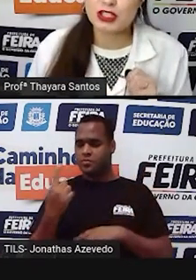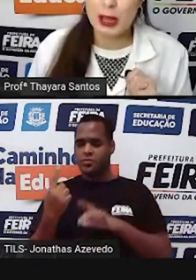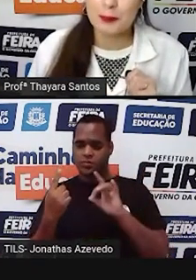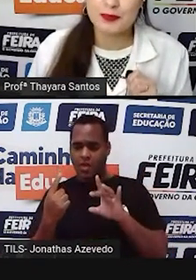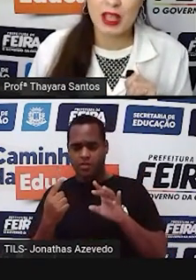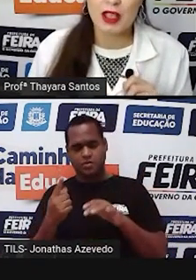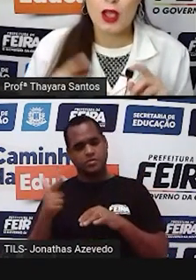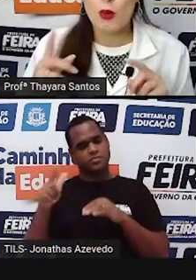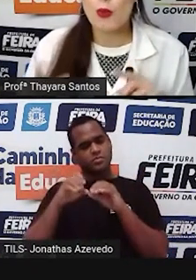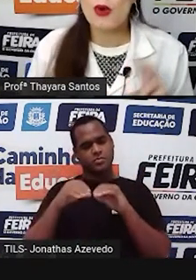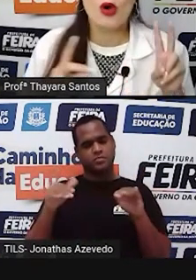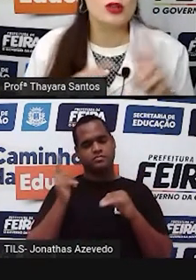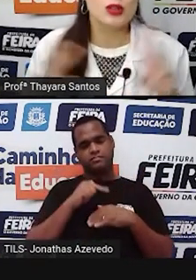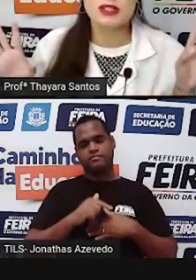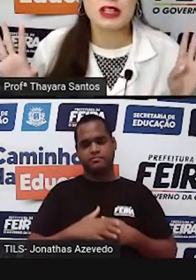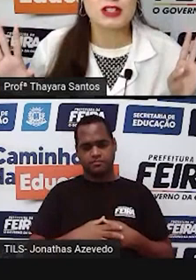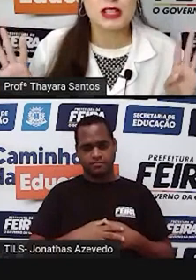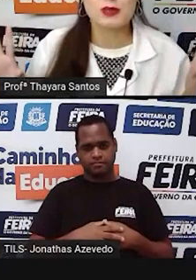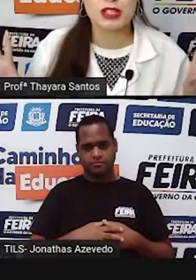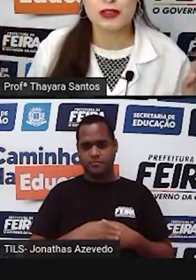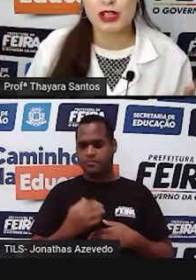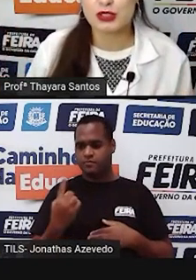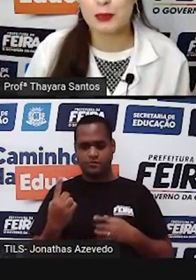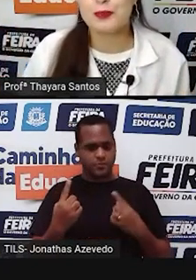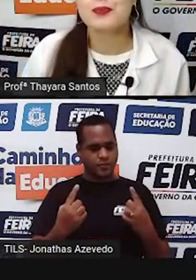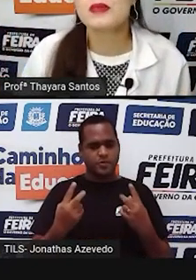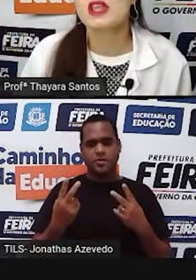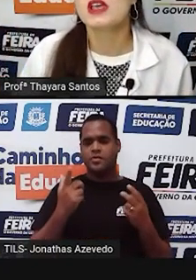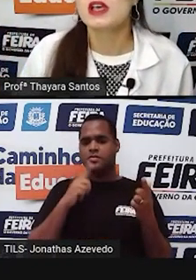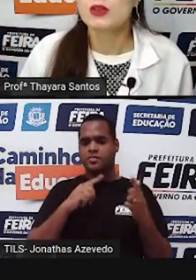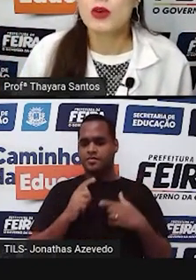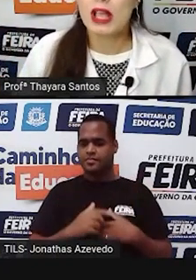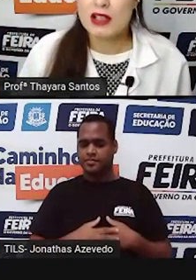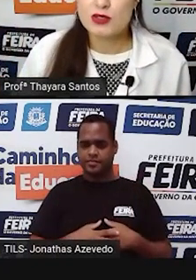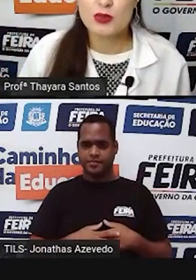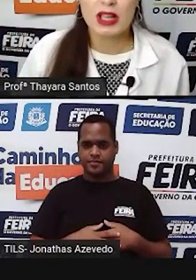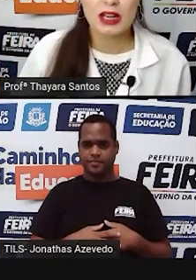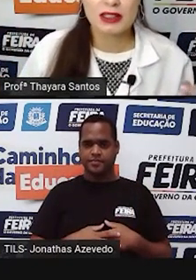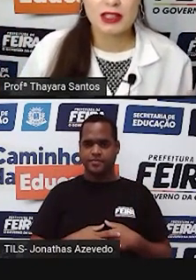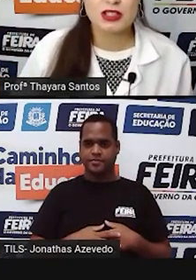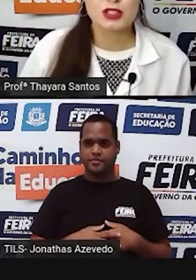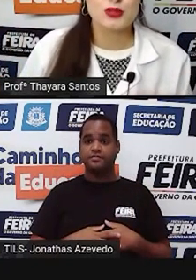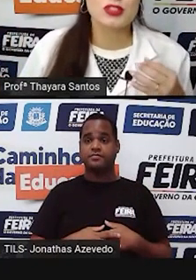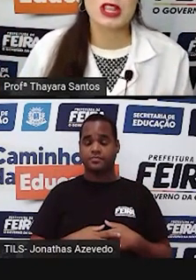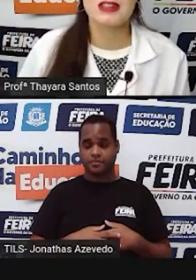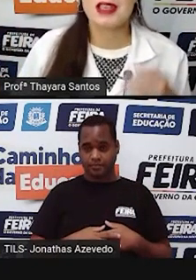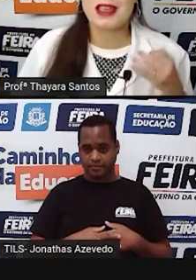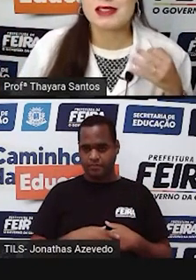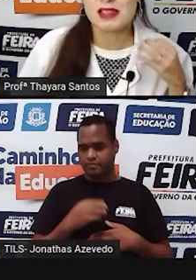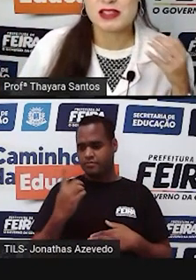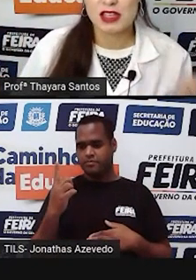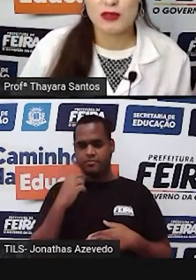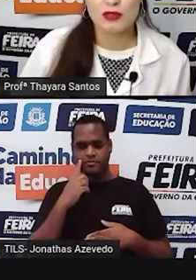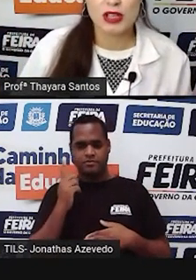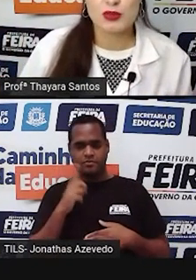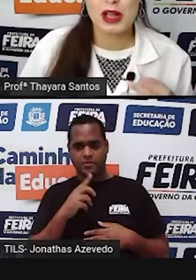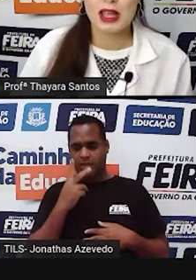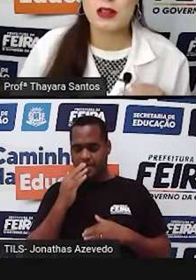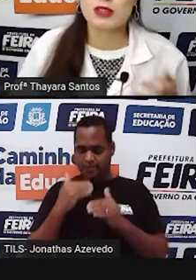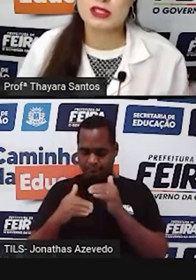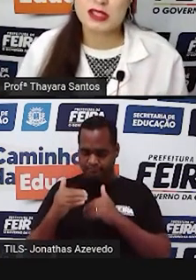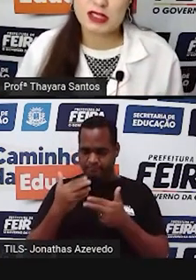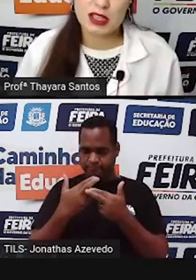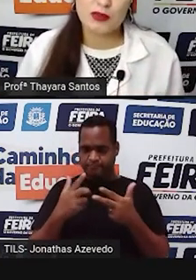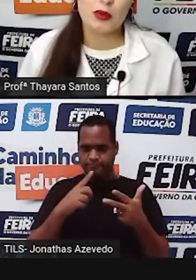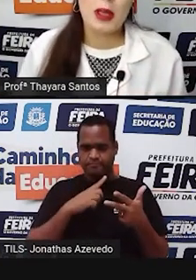se manifestar, né? Um ou dois, ela já se manifesta. No caso de uma característica de um gene recessivo, né? De um